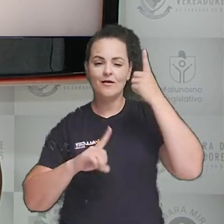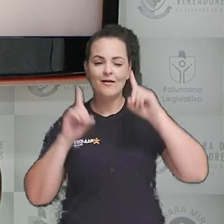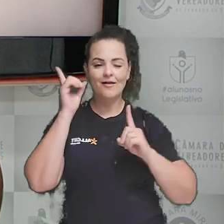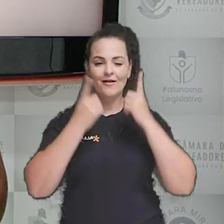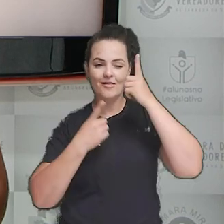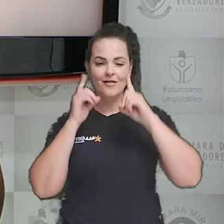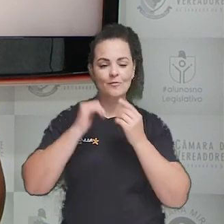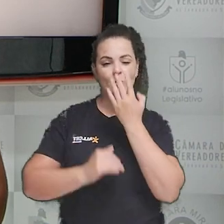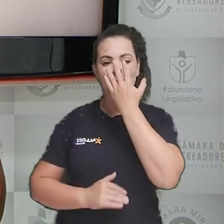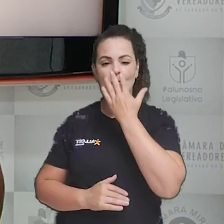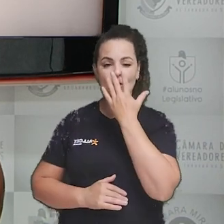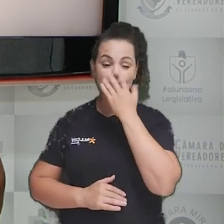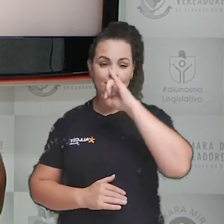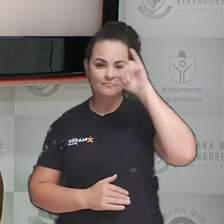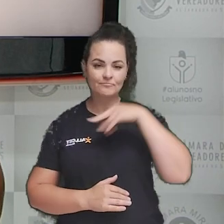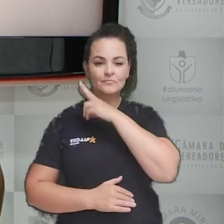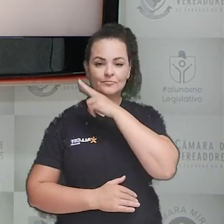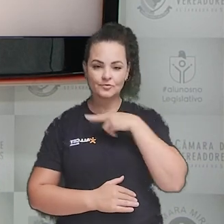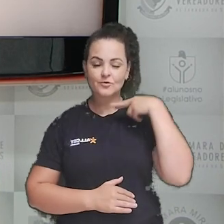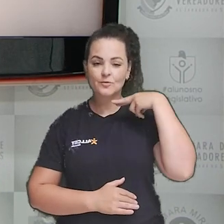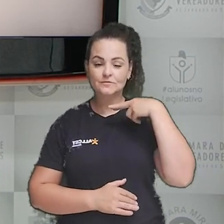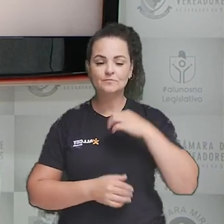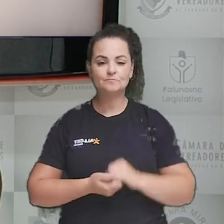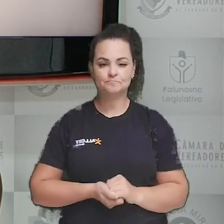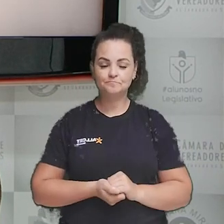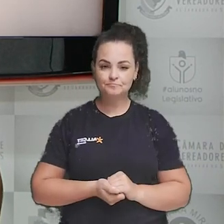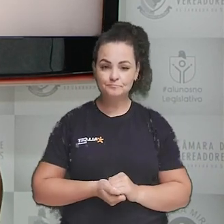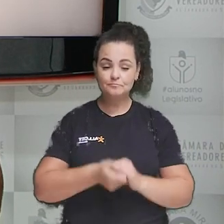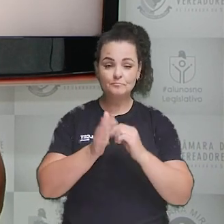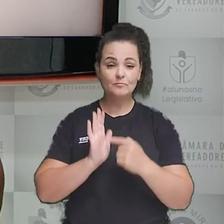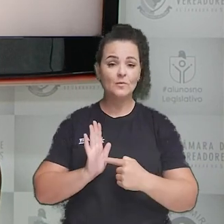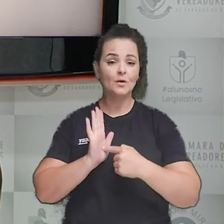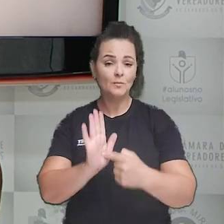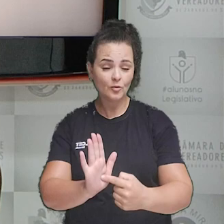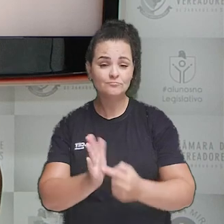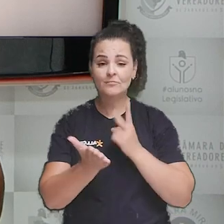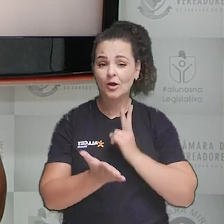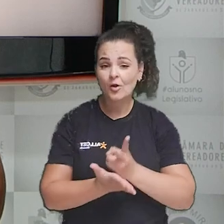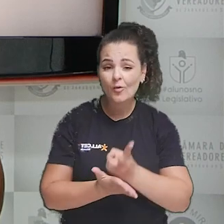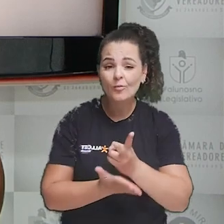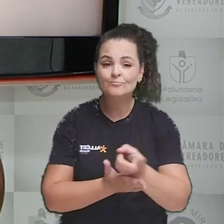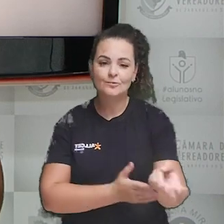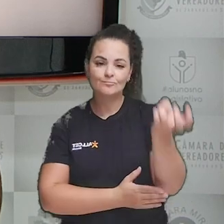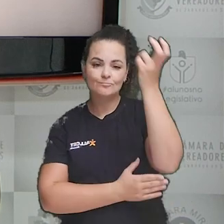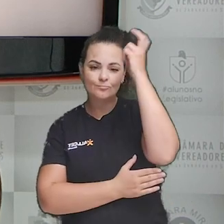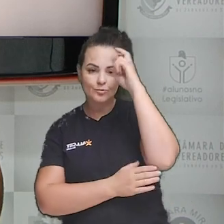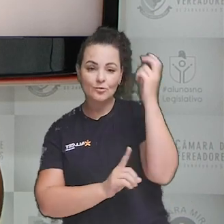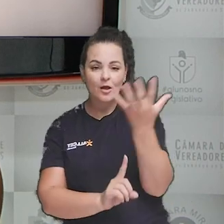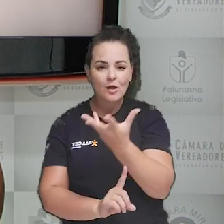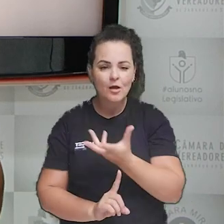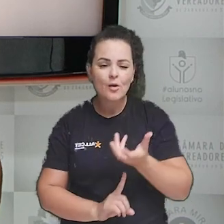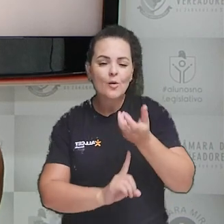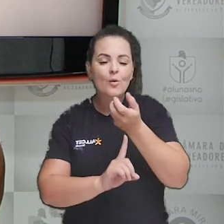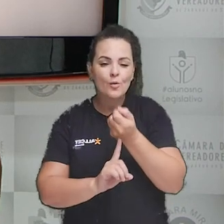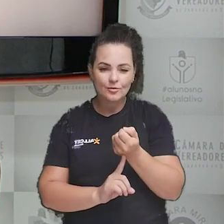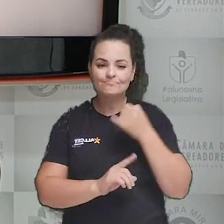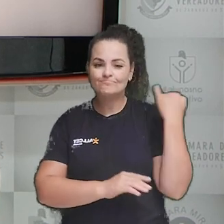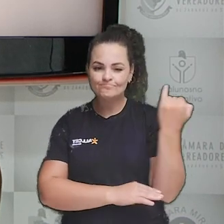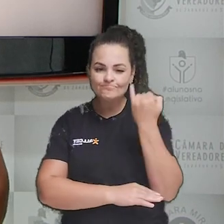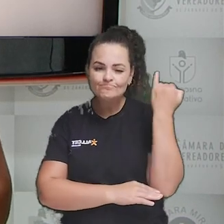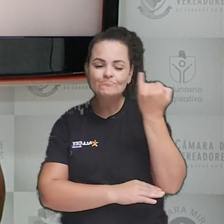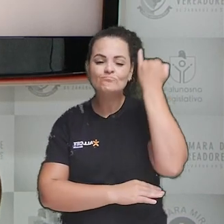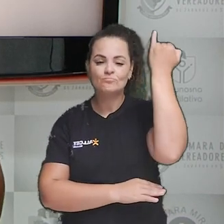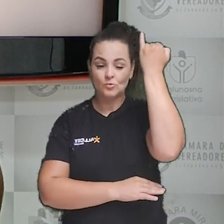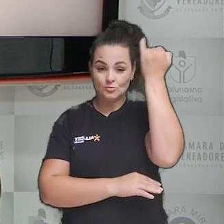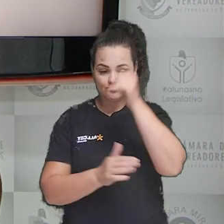samba e blocos carnavalescos em Jaraguá do Sul. A medida visa preservar uma tradição cultural e artística que tem